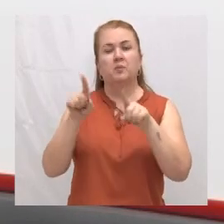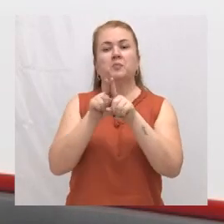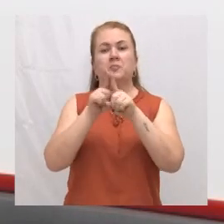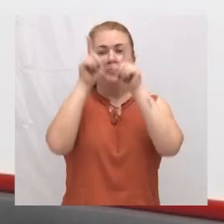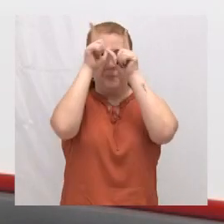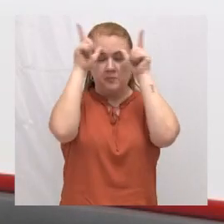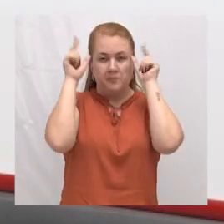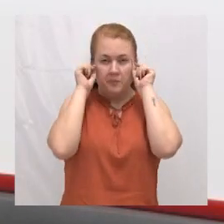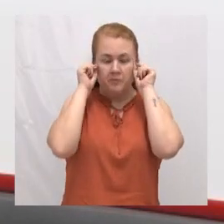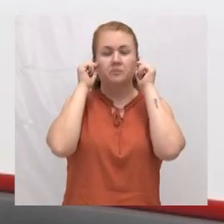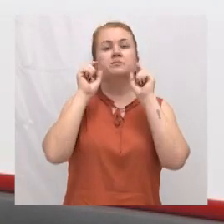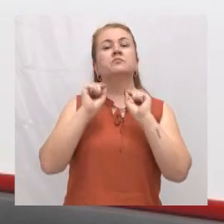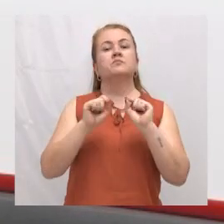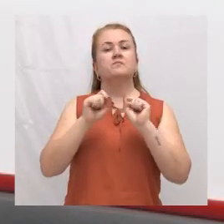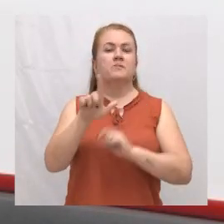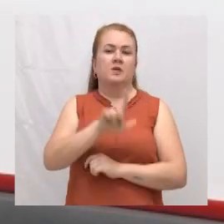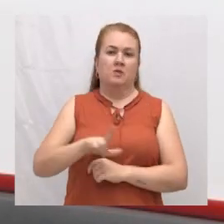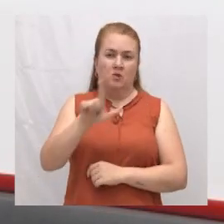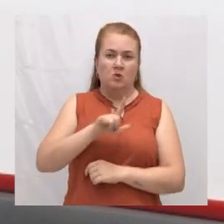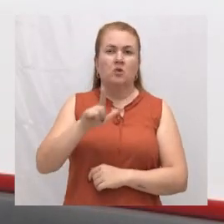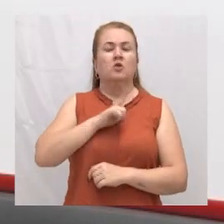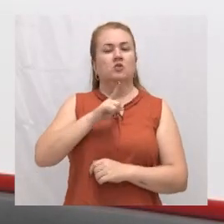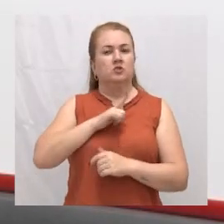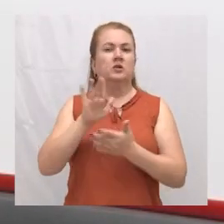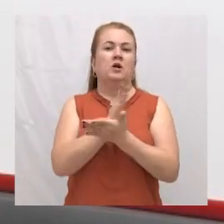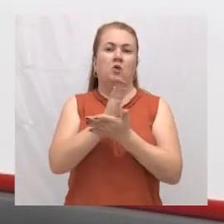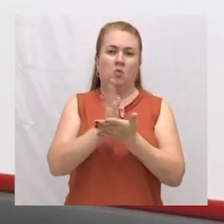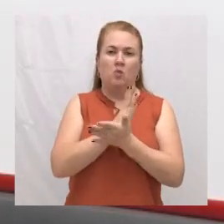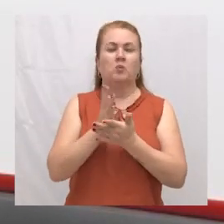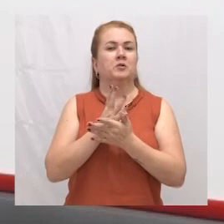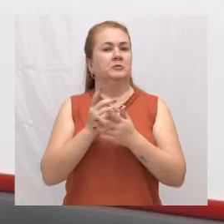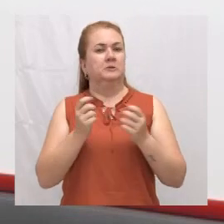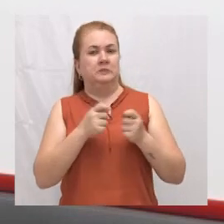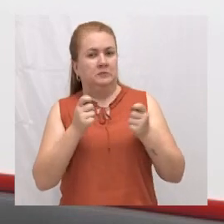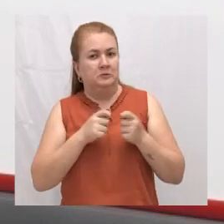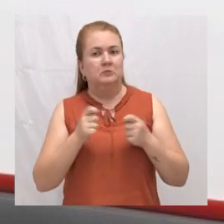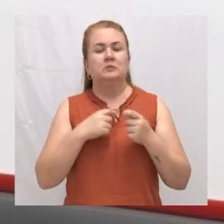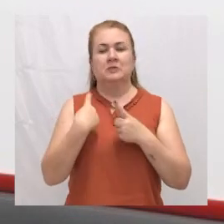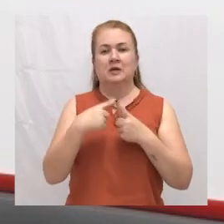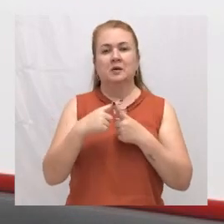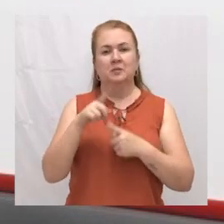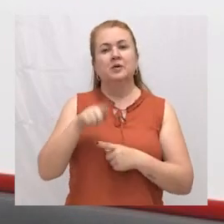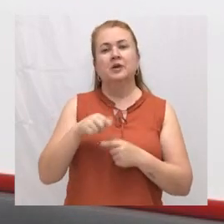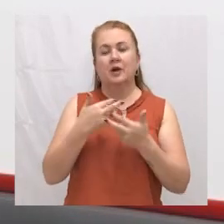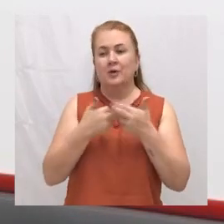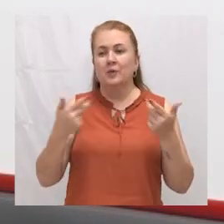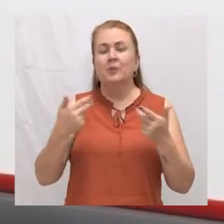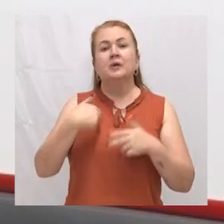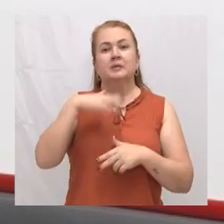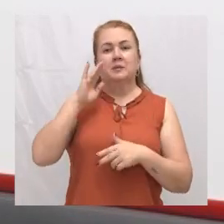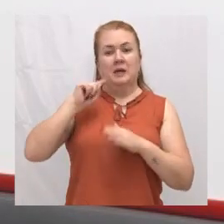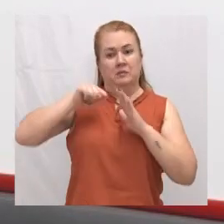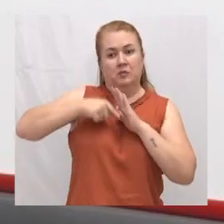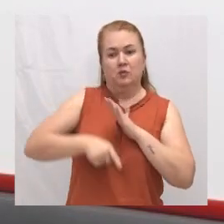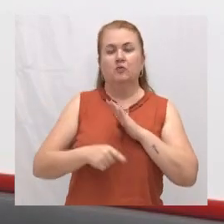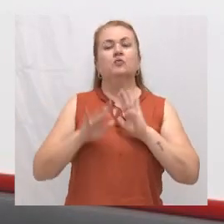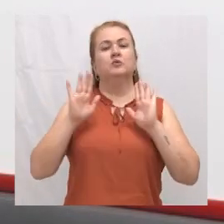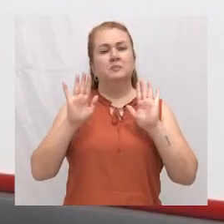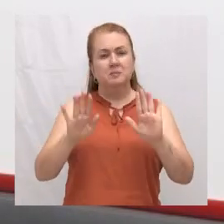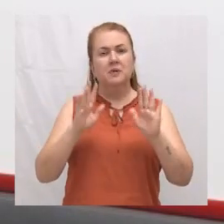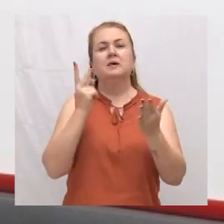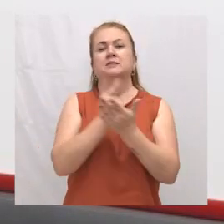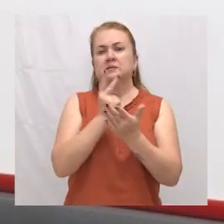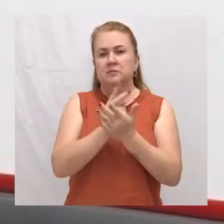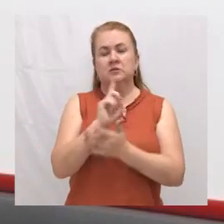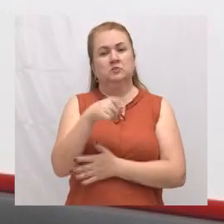Claro, que são limitados as nossas ajudas, porque são atendimentos mais evasivos, mas mesmo